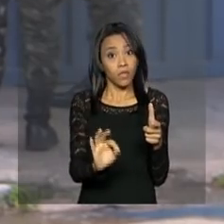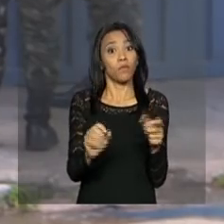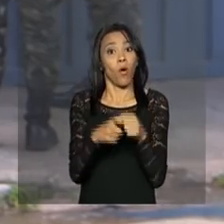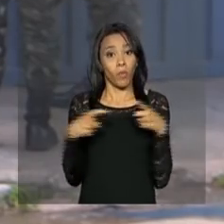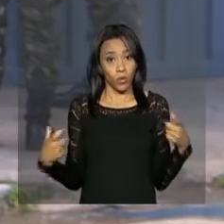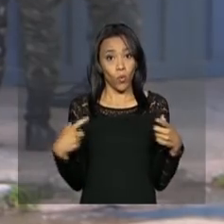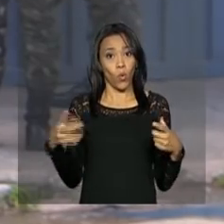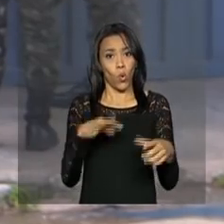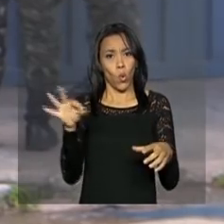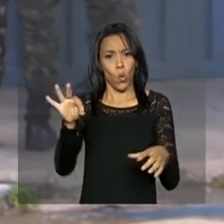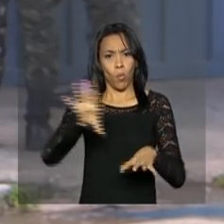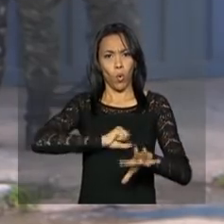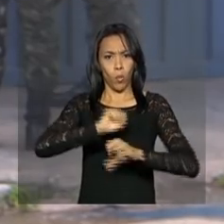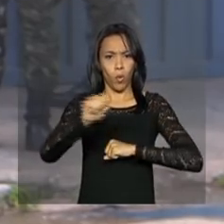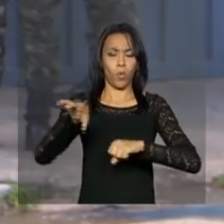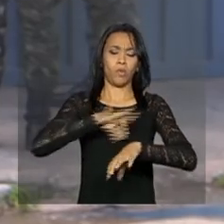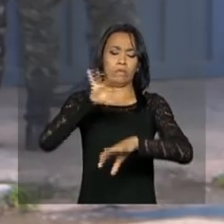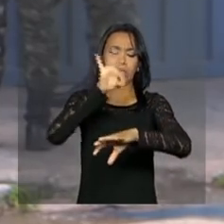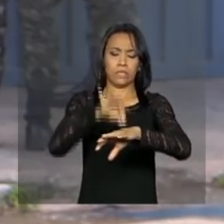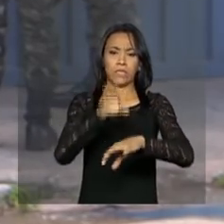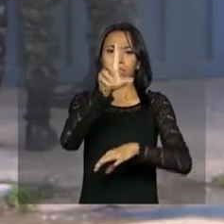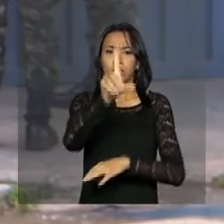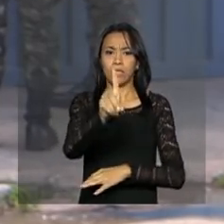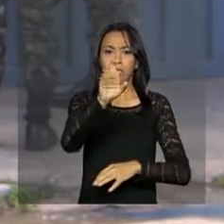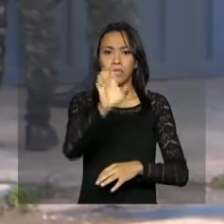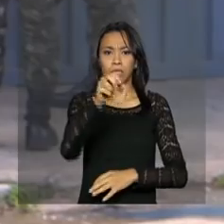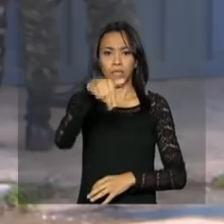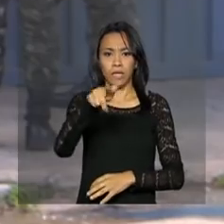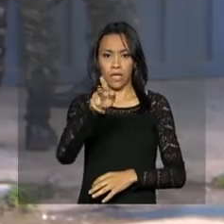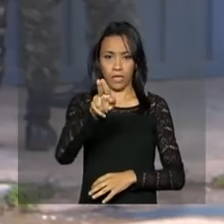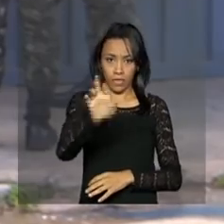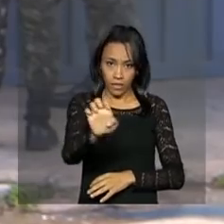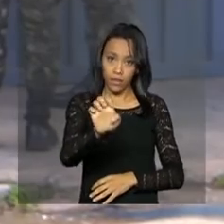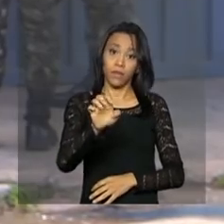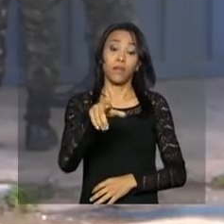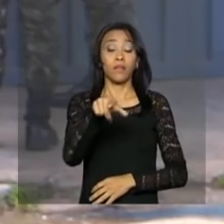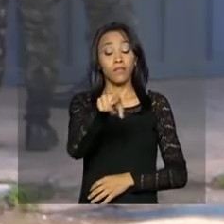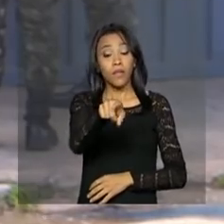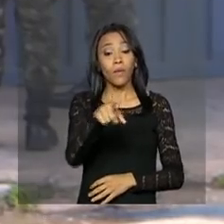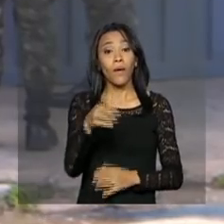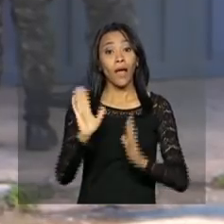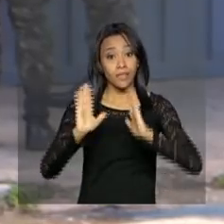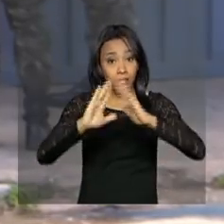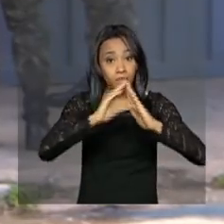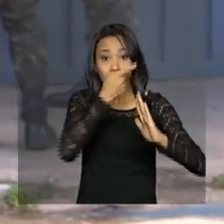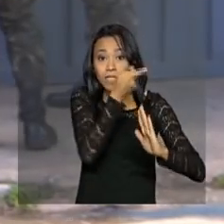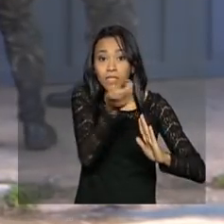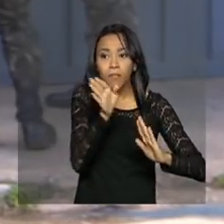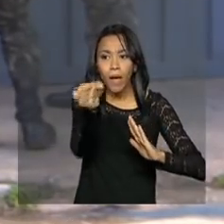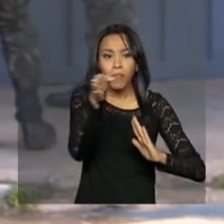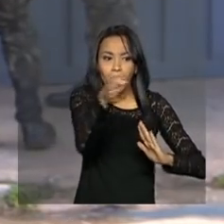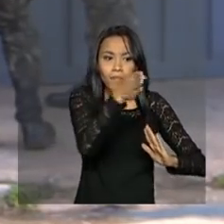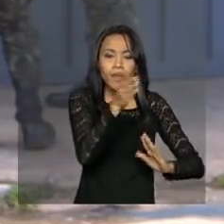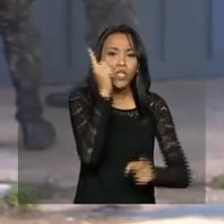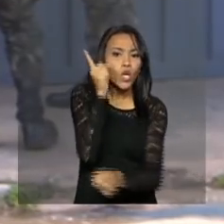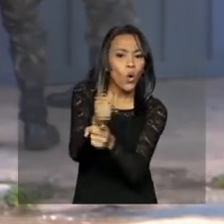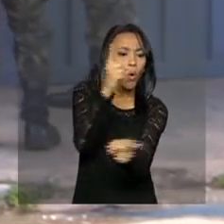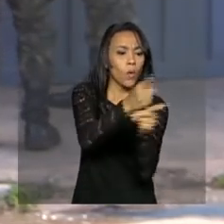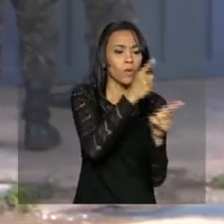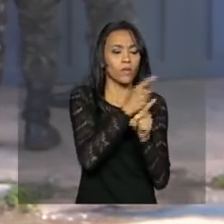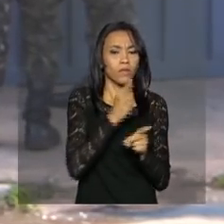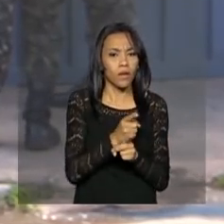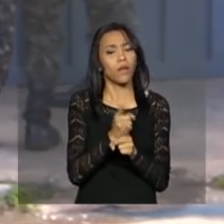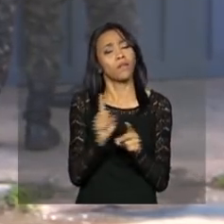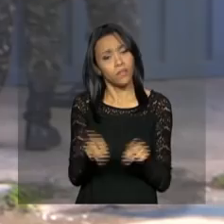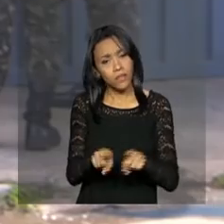dengue em relação ao mesmo período do ano passado. A ideia é que as visitas domiciliares ajudem a identificar e